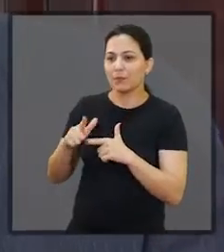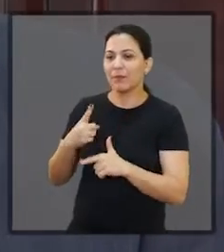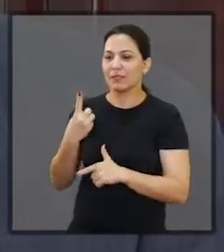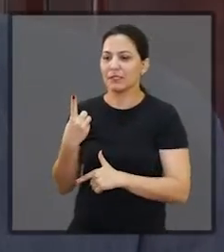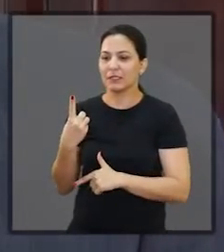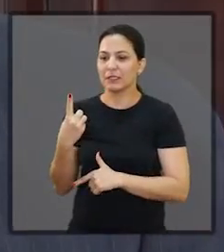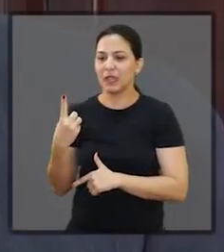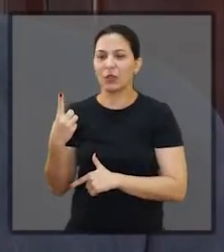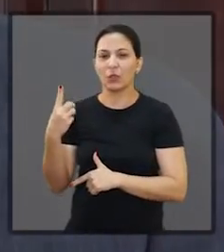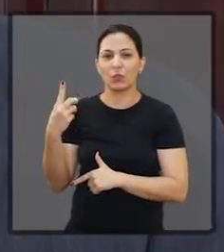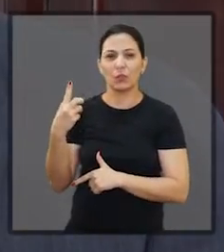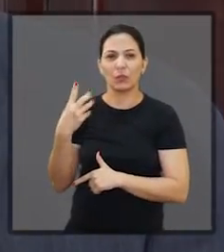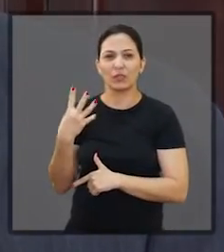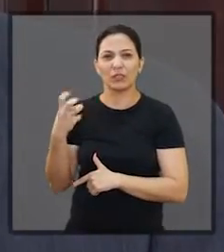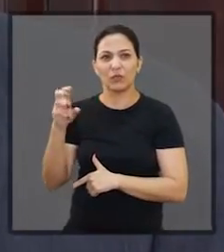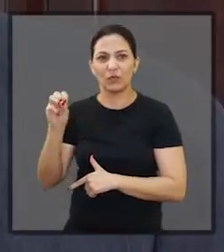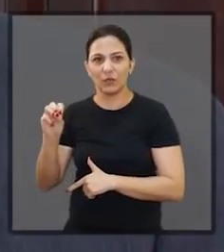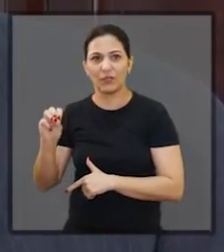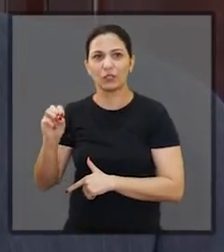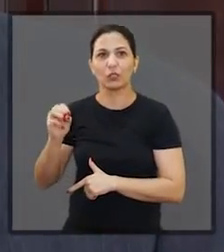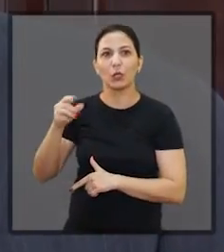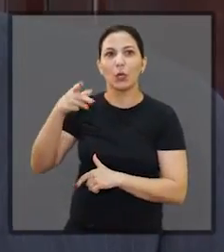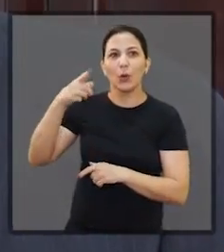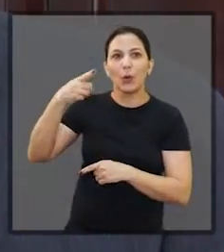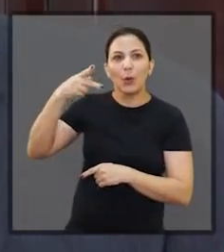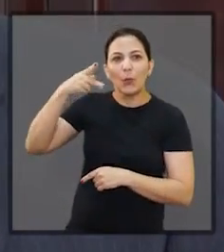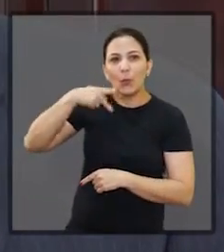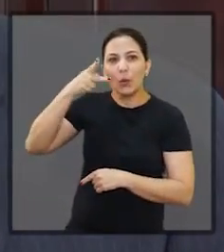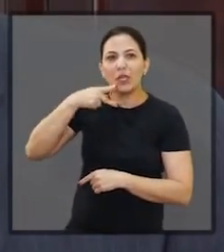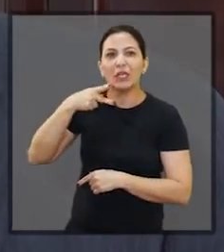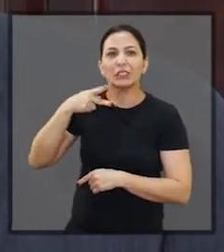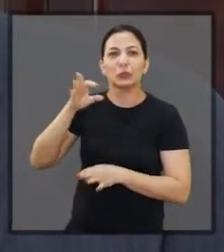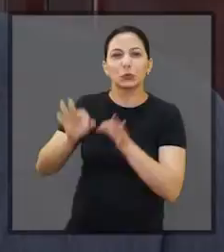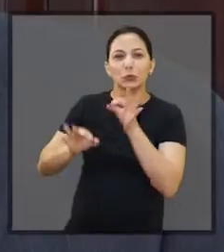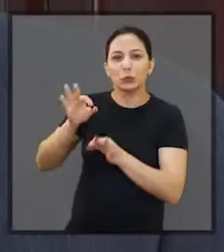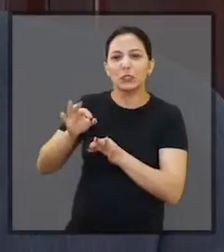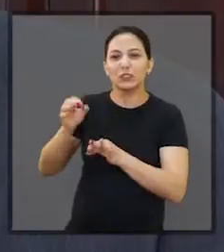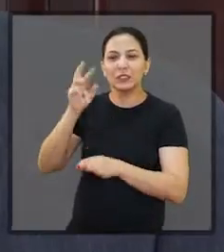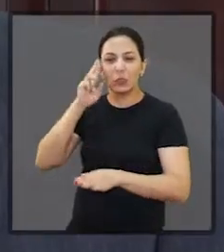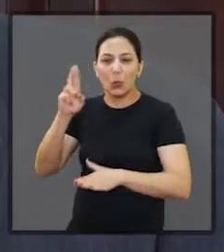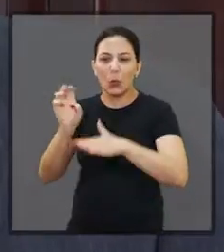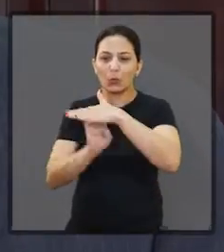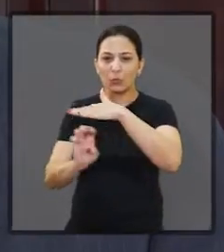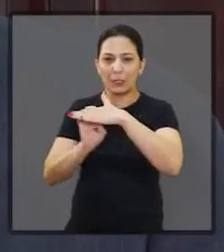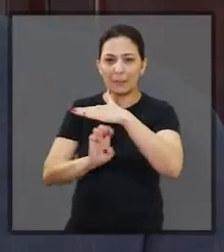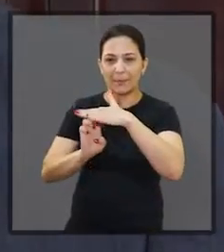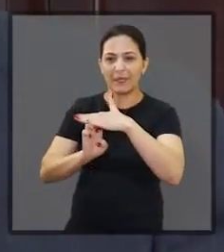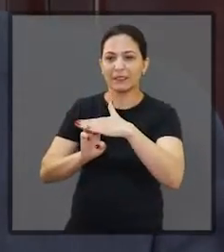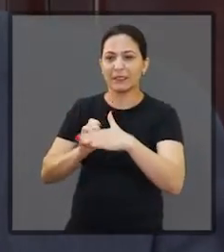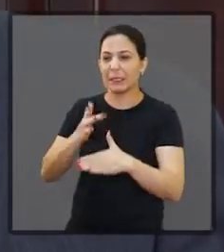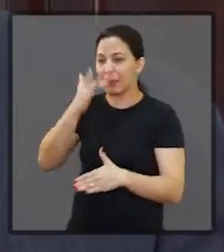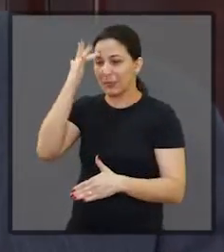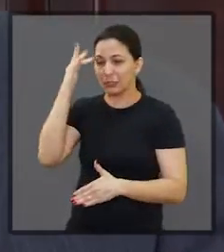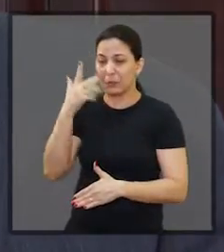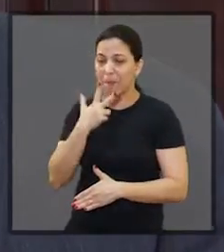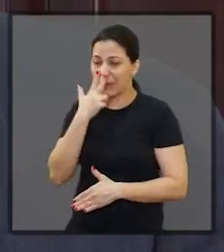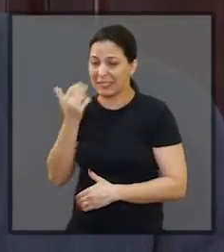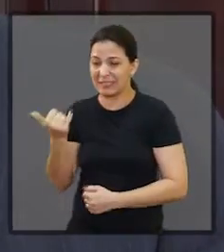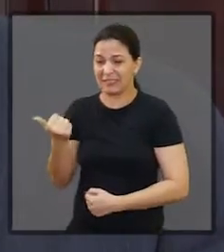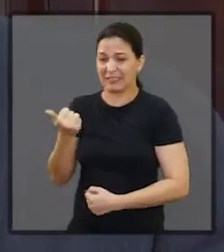foram 420 políticos, empresários e juízes presos. Parece que houve diversos